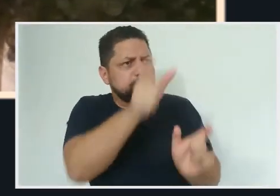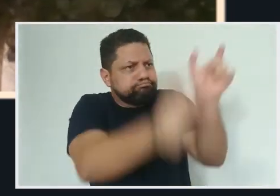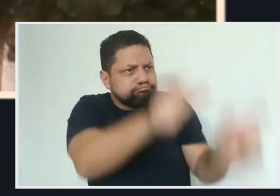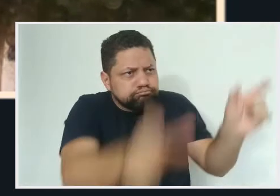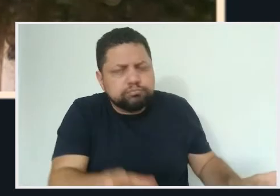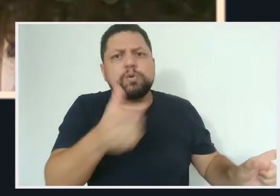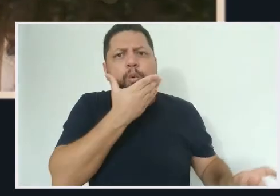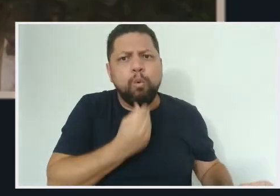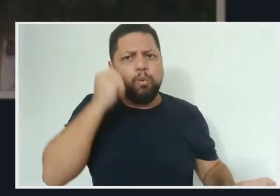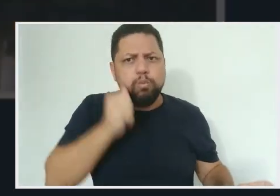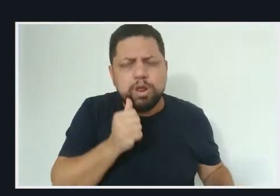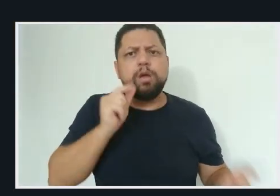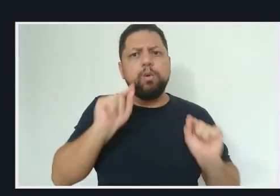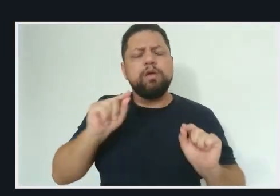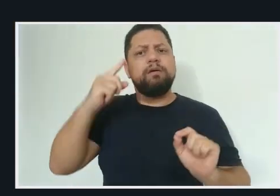e liberdade.